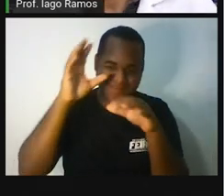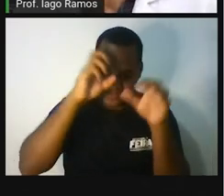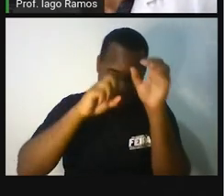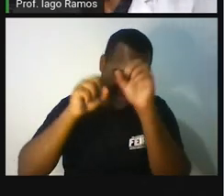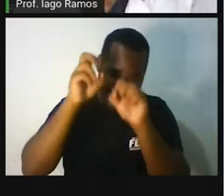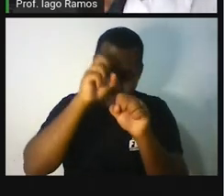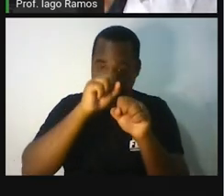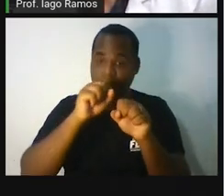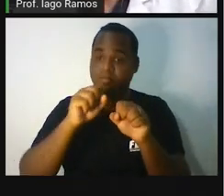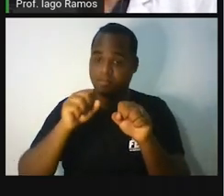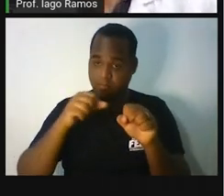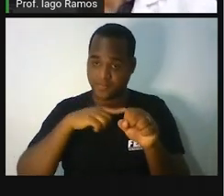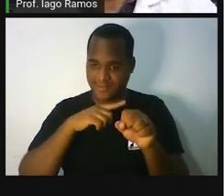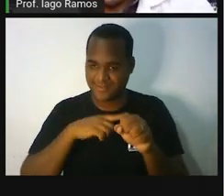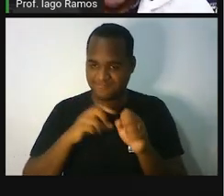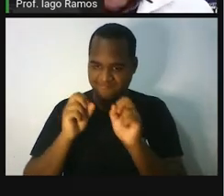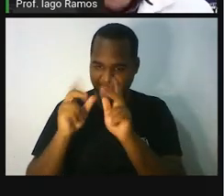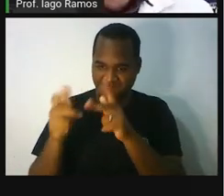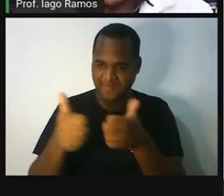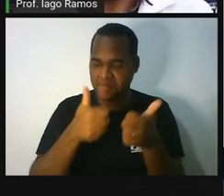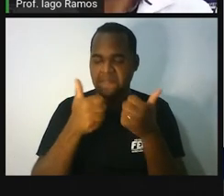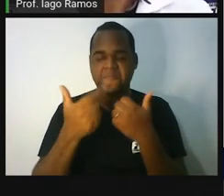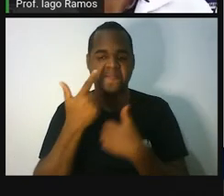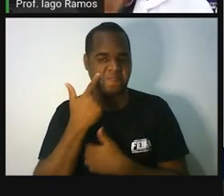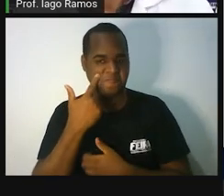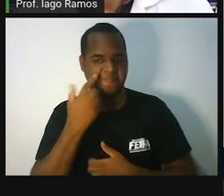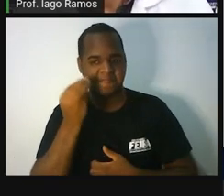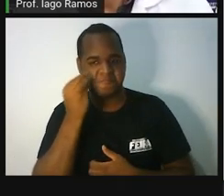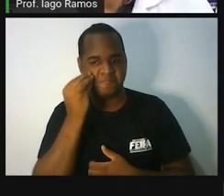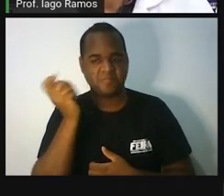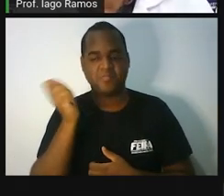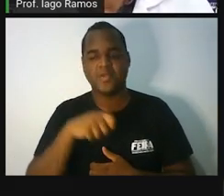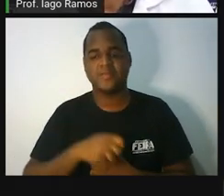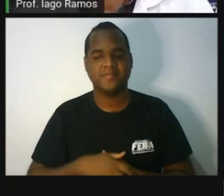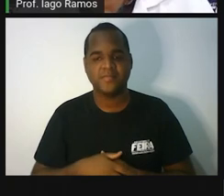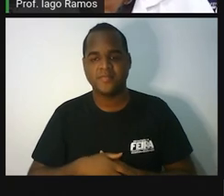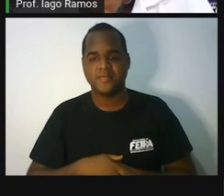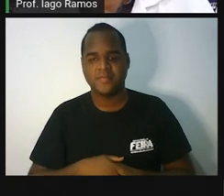também. Enfim. Passa por lá. Tá bom? Bom.